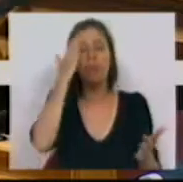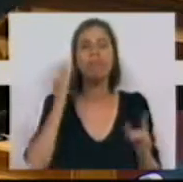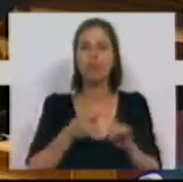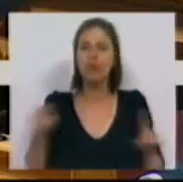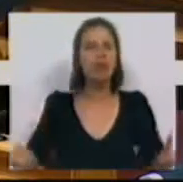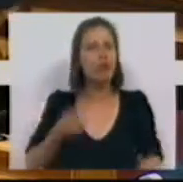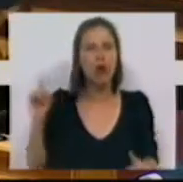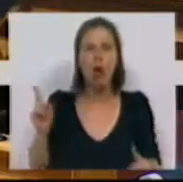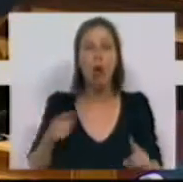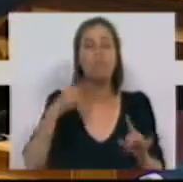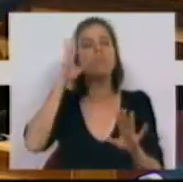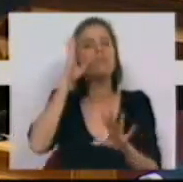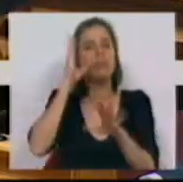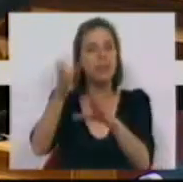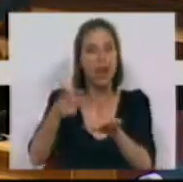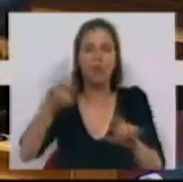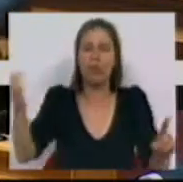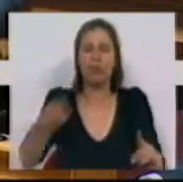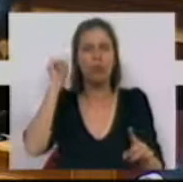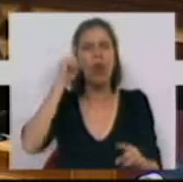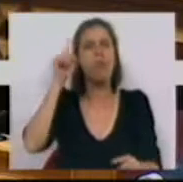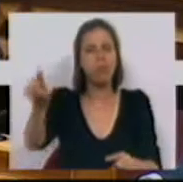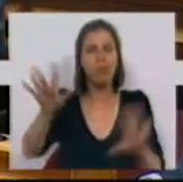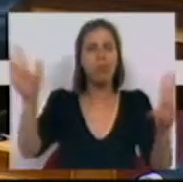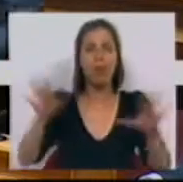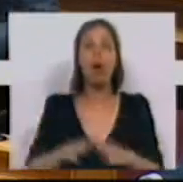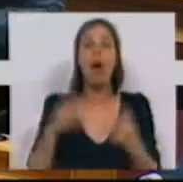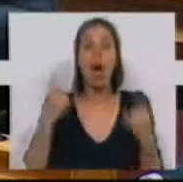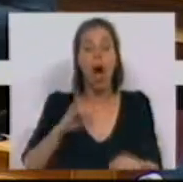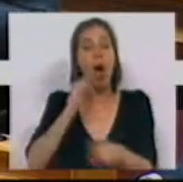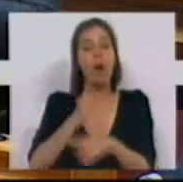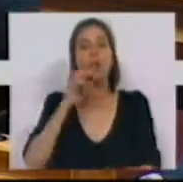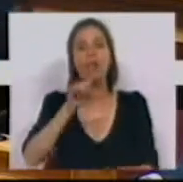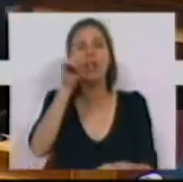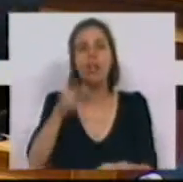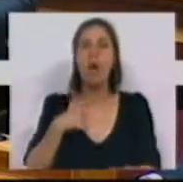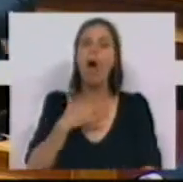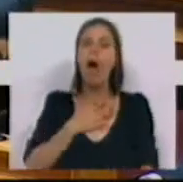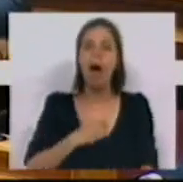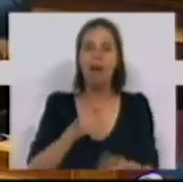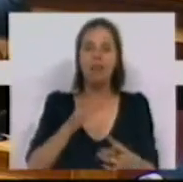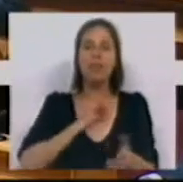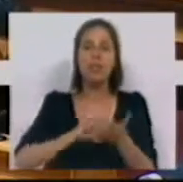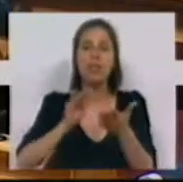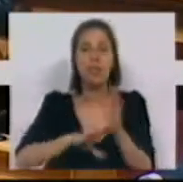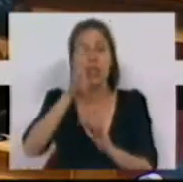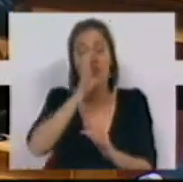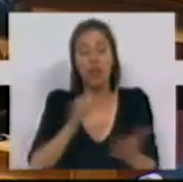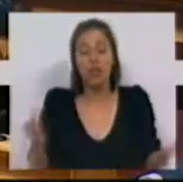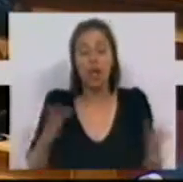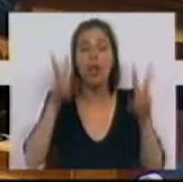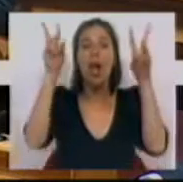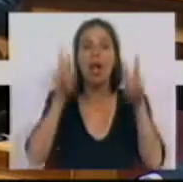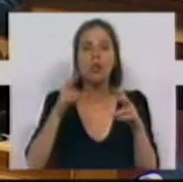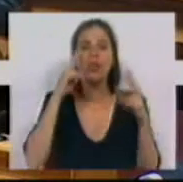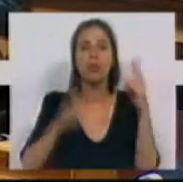não é assim e bem sabem que não é assim. Aliás, há uma outra questão que eu também gostaria de pôr ao Sr. Secretário de Estado